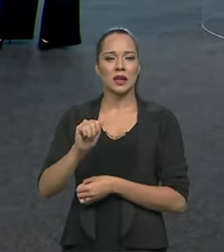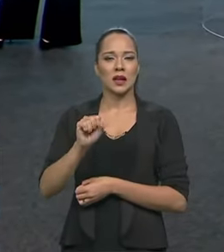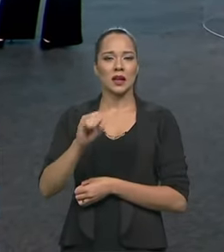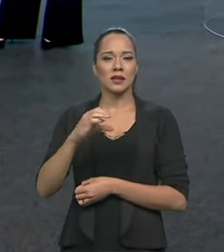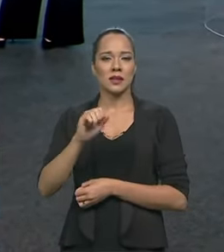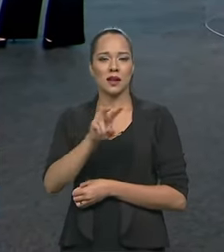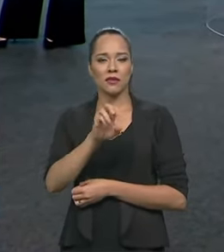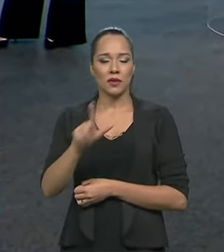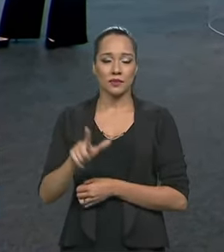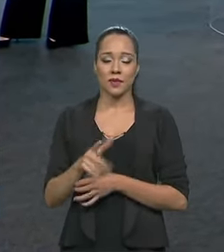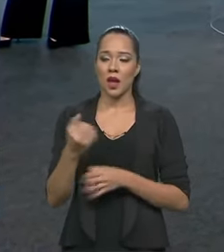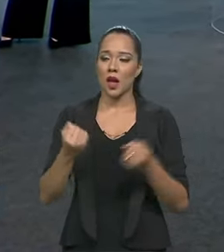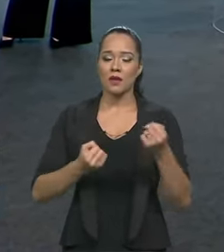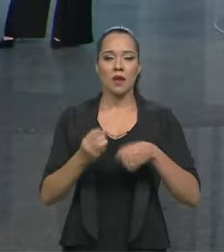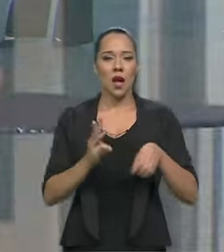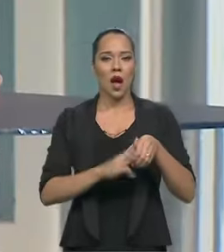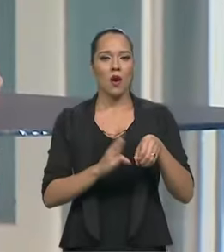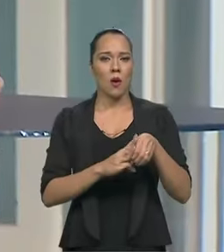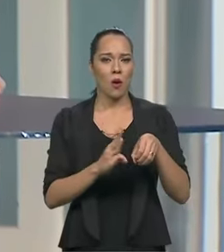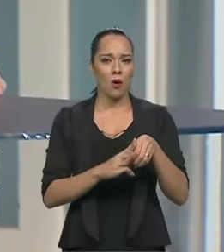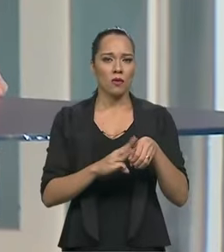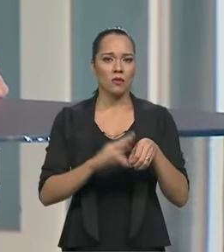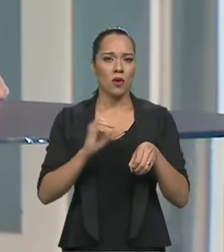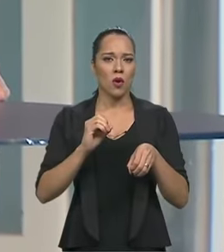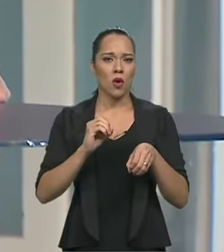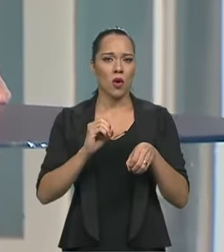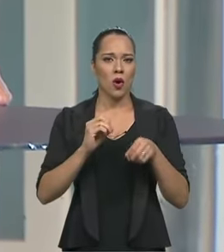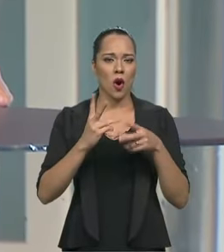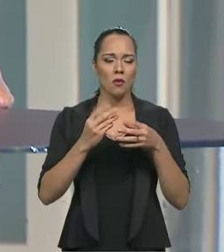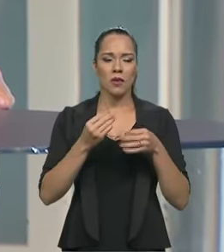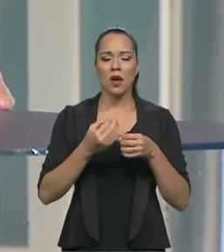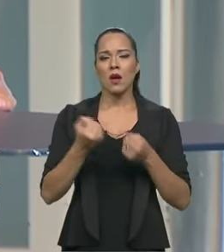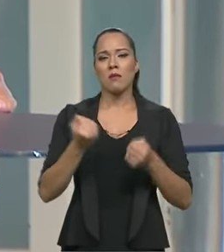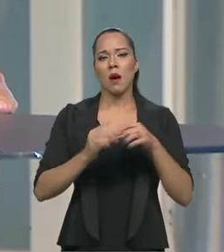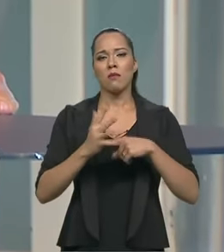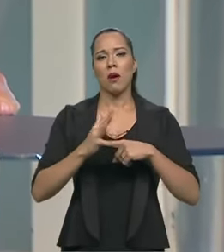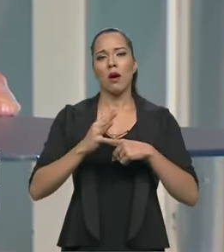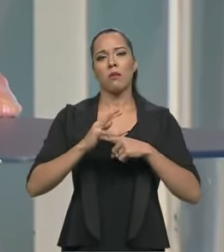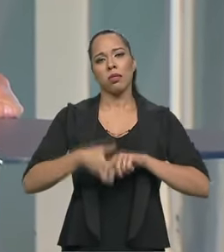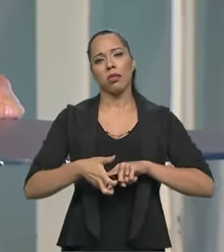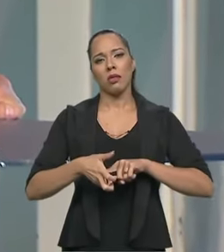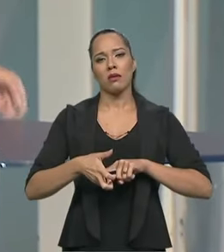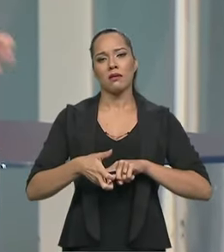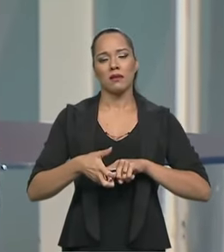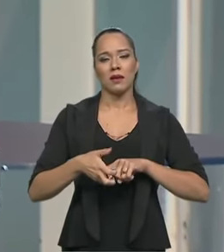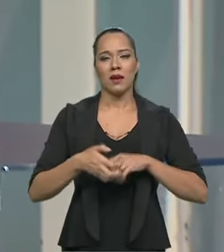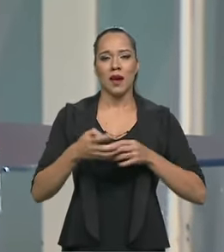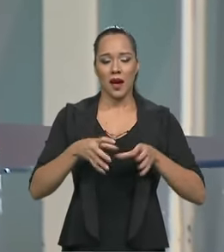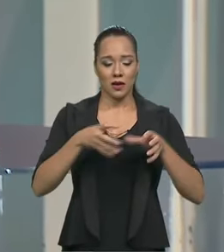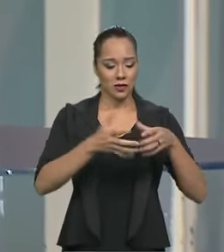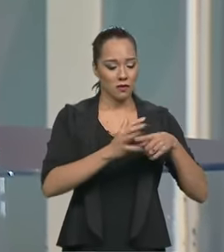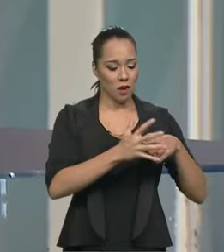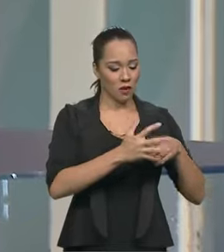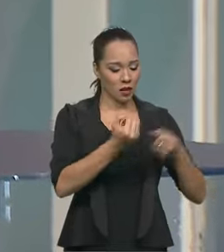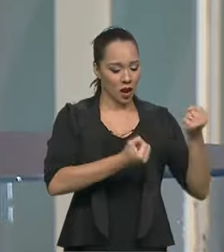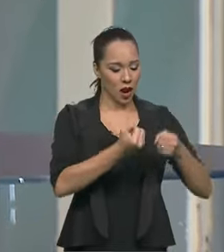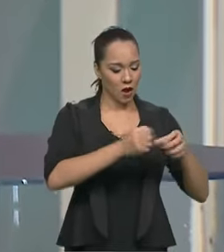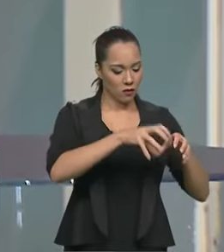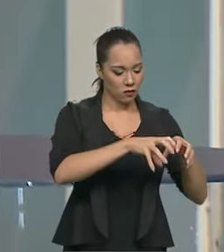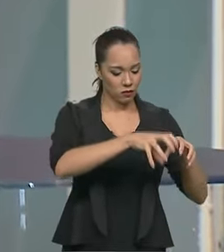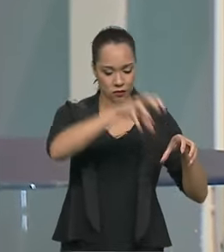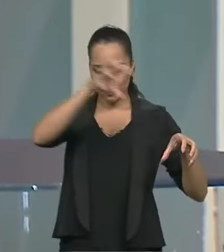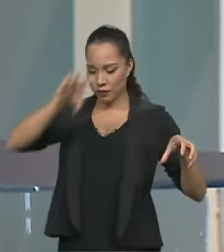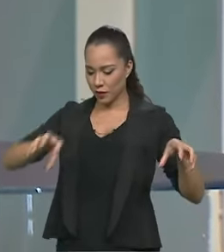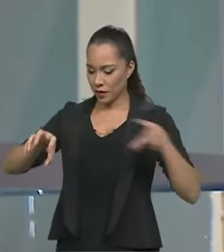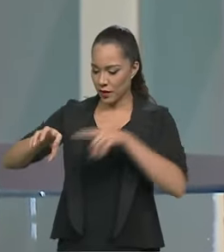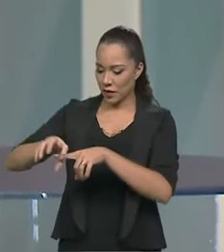meio do caminho a Kombi fundiu o motor. Então, o único motor que tinha era o motor do Super V. Aí eu tirei o motor do Super V, botei